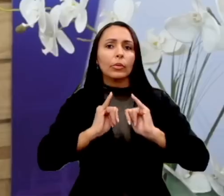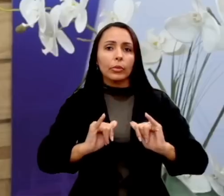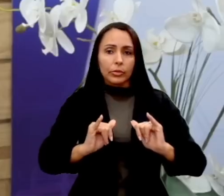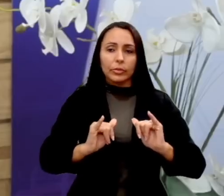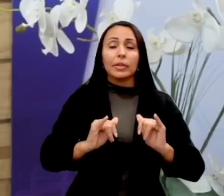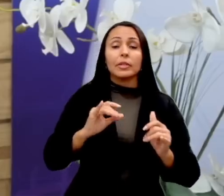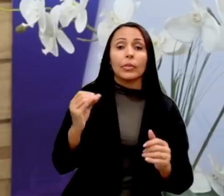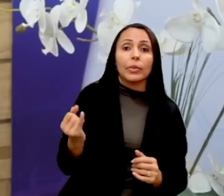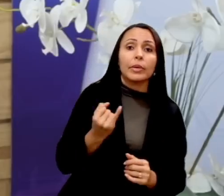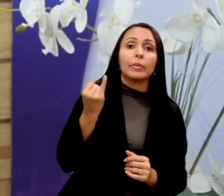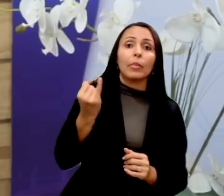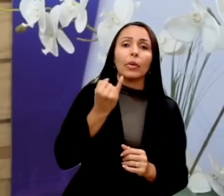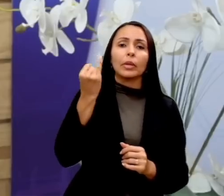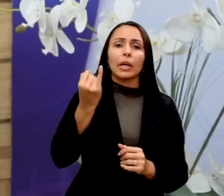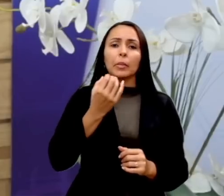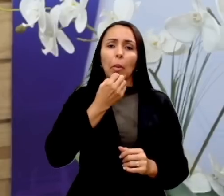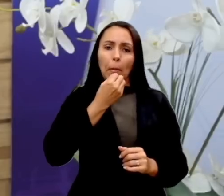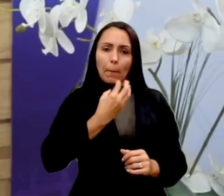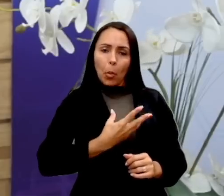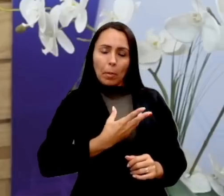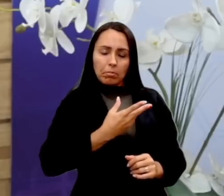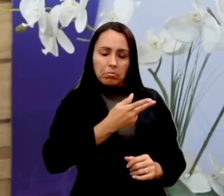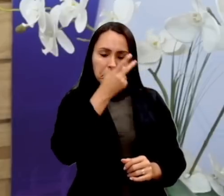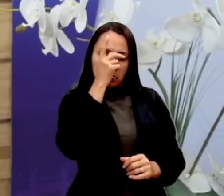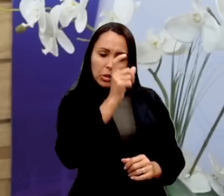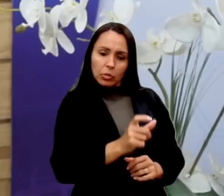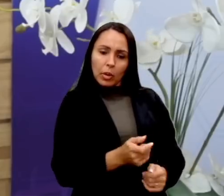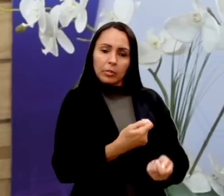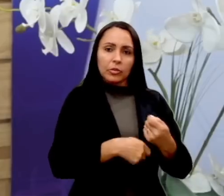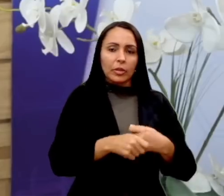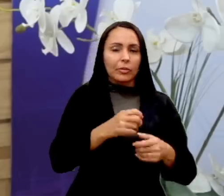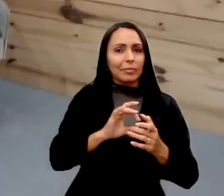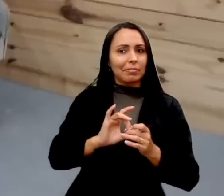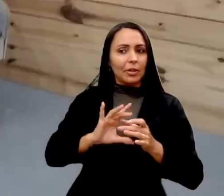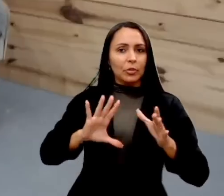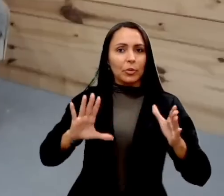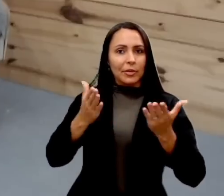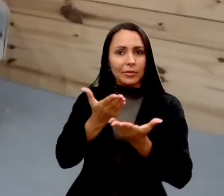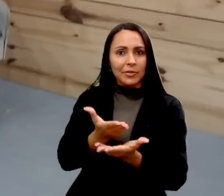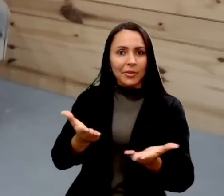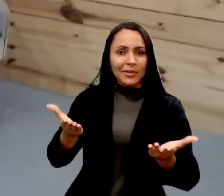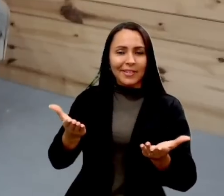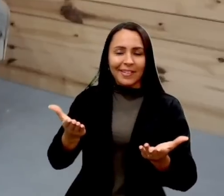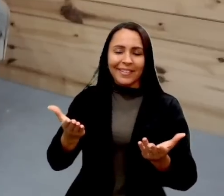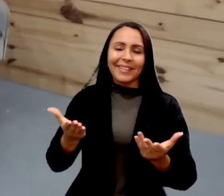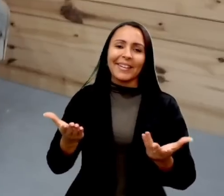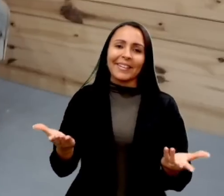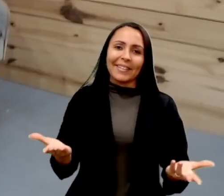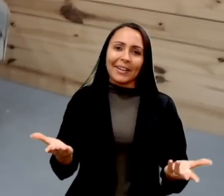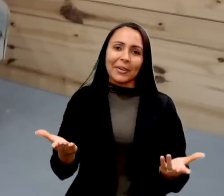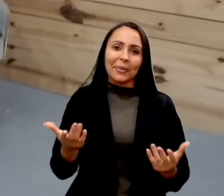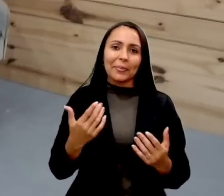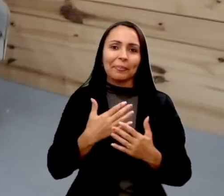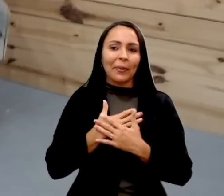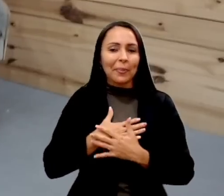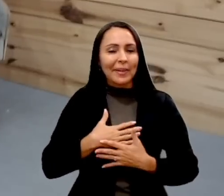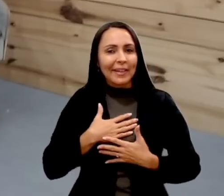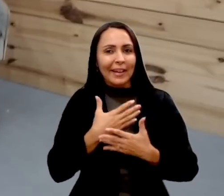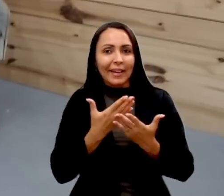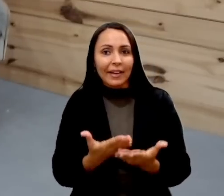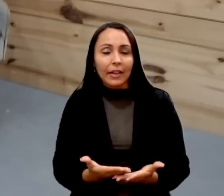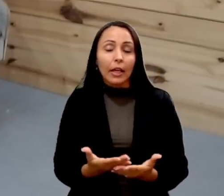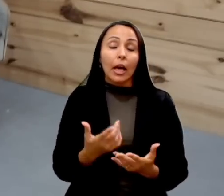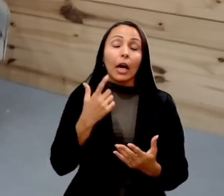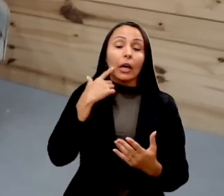pertinentes à atuação do administrador. Então, estou à disposição de vocês. É uma honra para a gente, como eu já lhe disse. A gente entende que